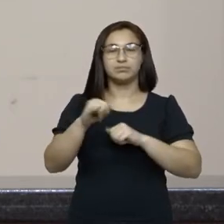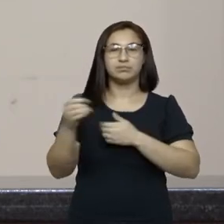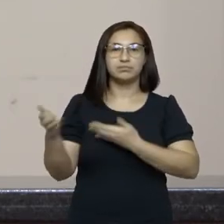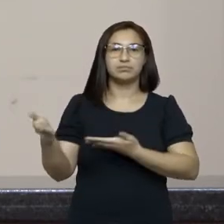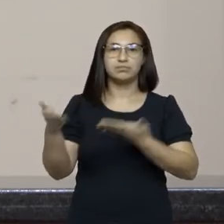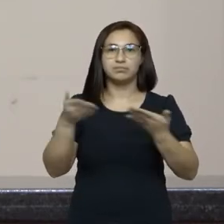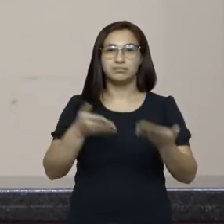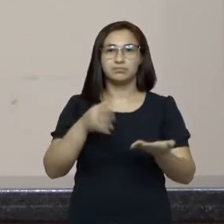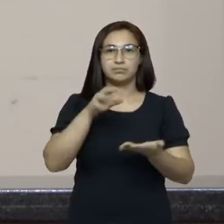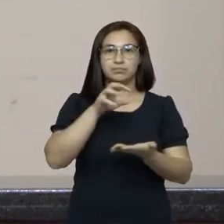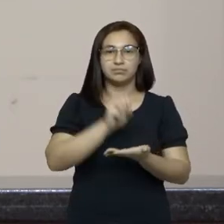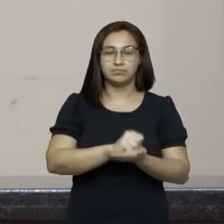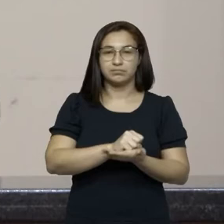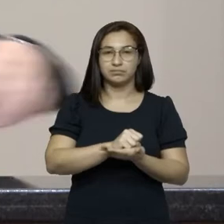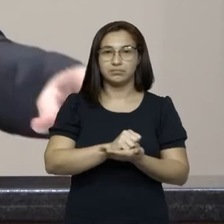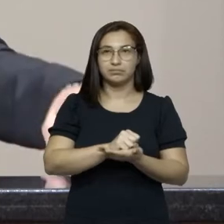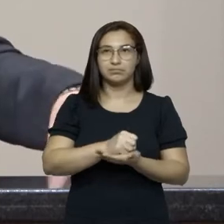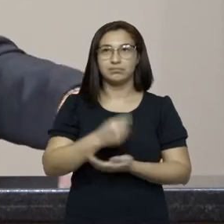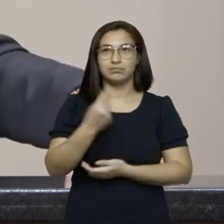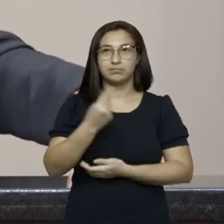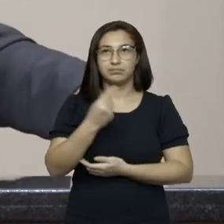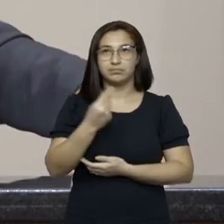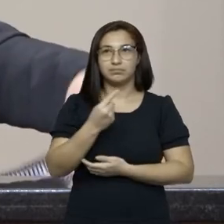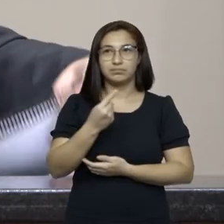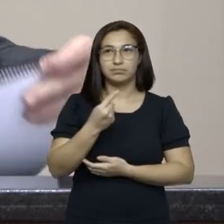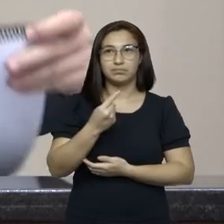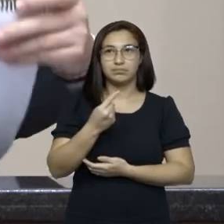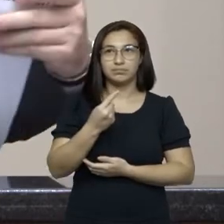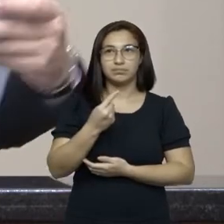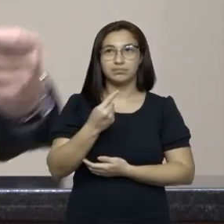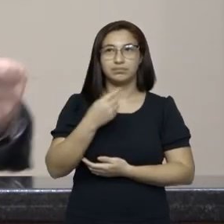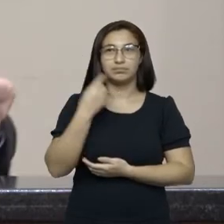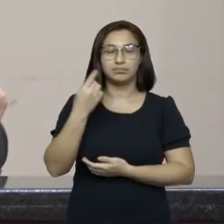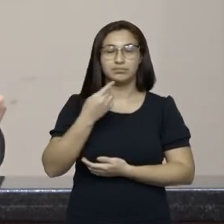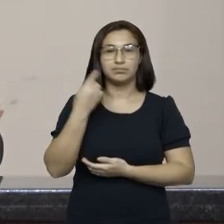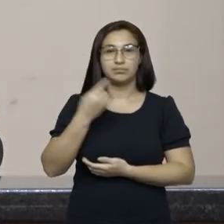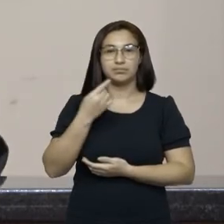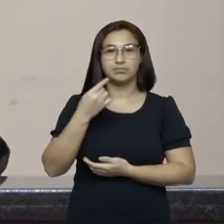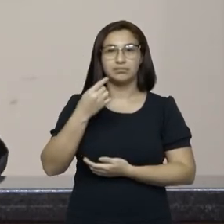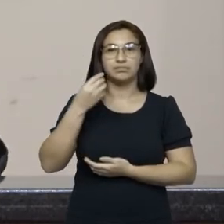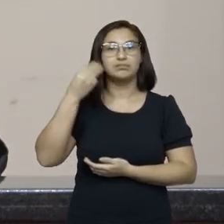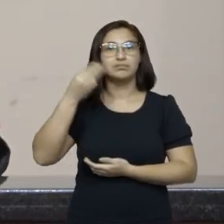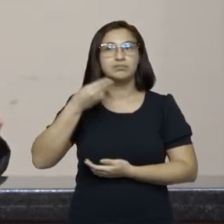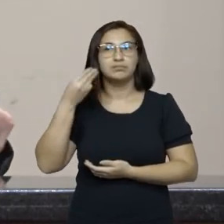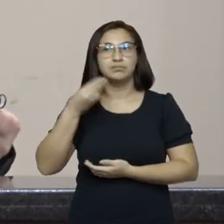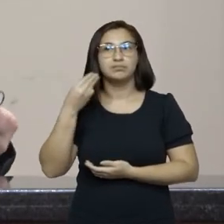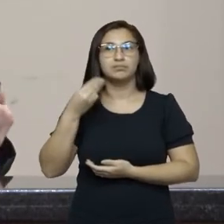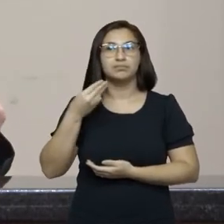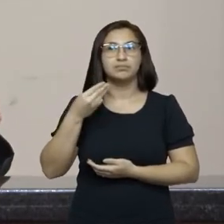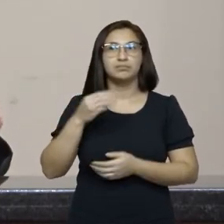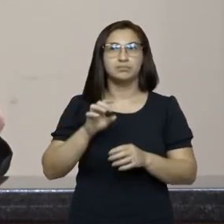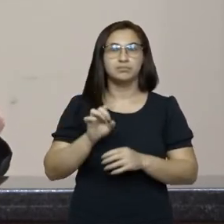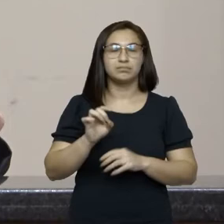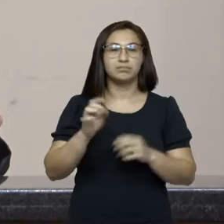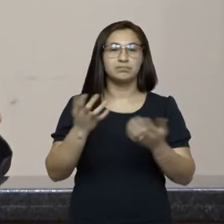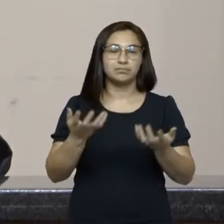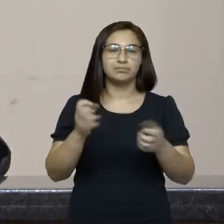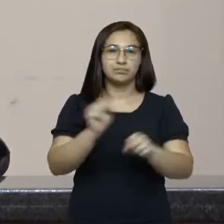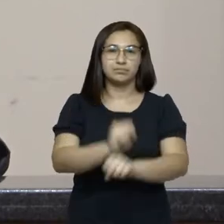Inscrito para falar. O primeiro inscrito é o deputado Márcio Machado, mas é para a suspensão